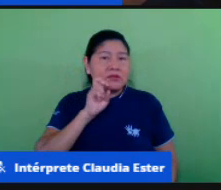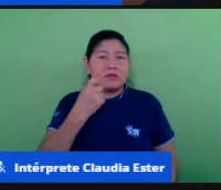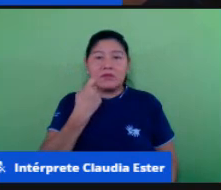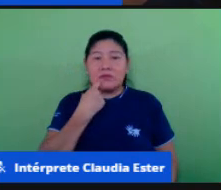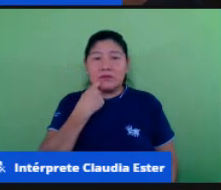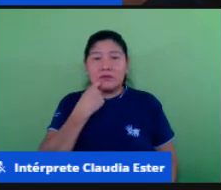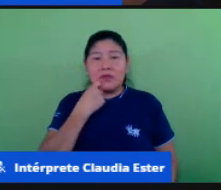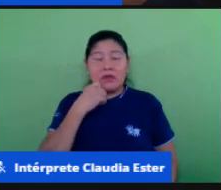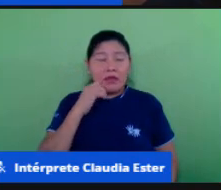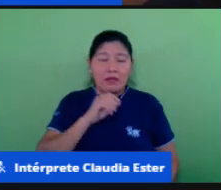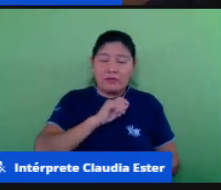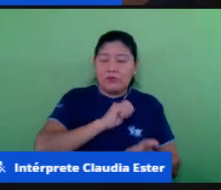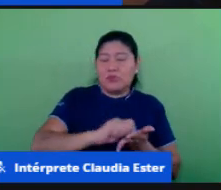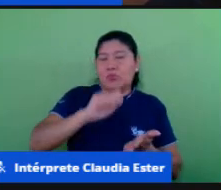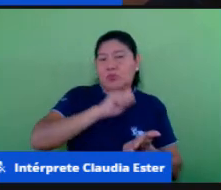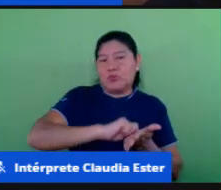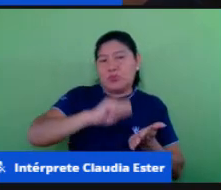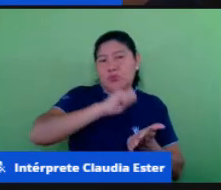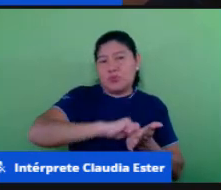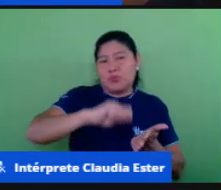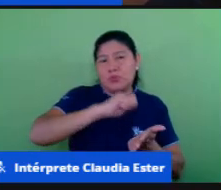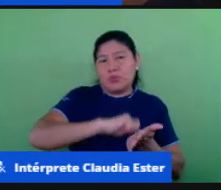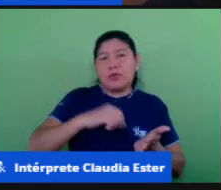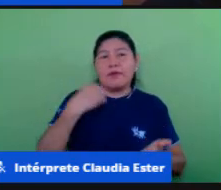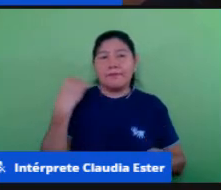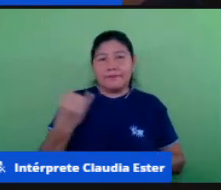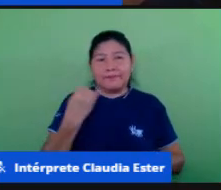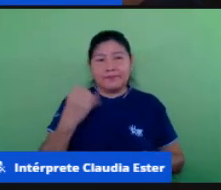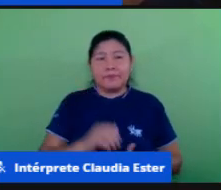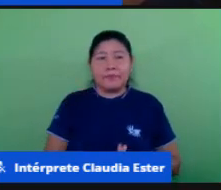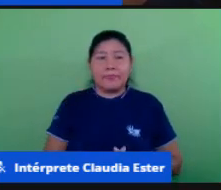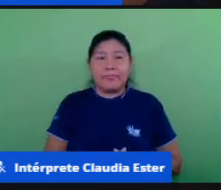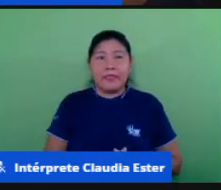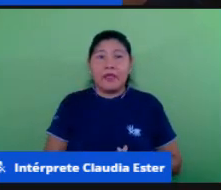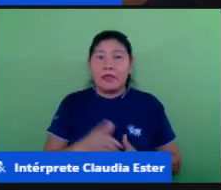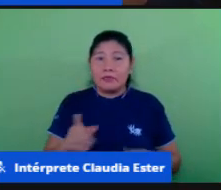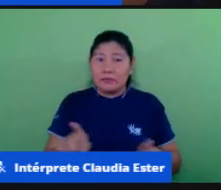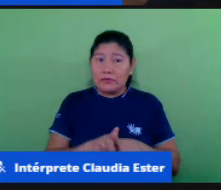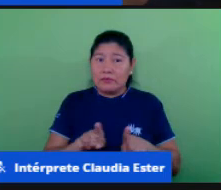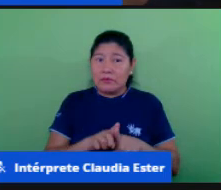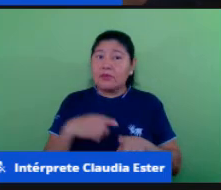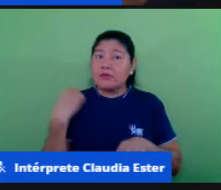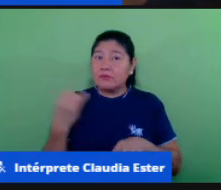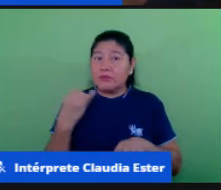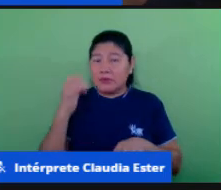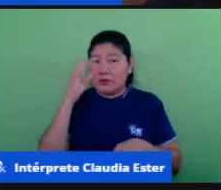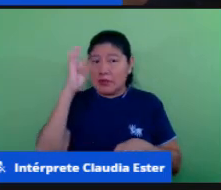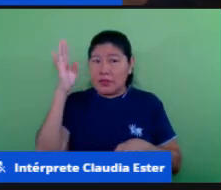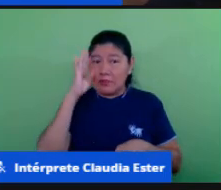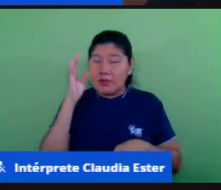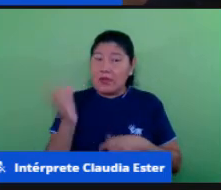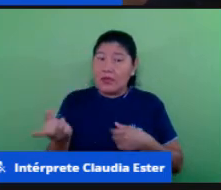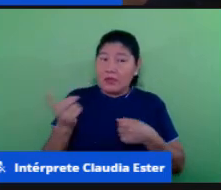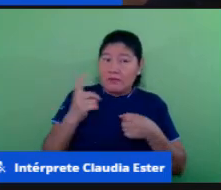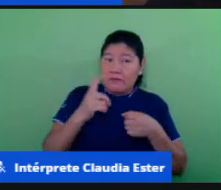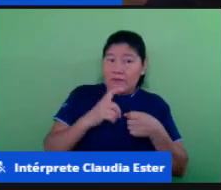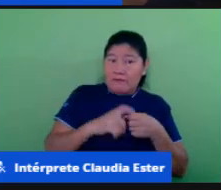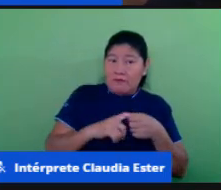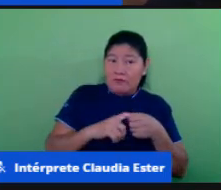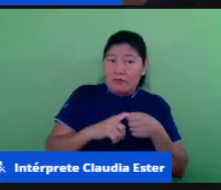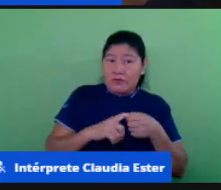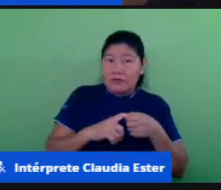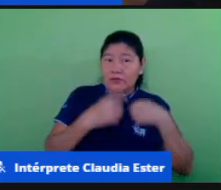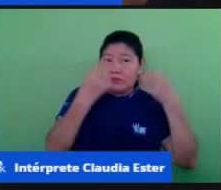também Sônia que complementa isso essa questão dessa retomada as habilidades na BNCC e no